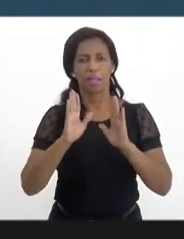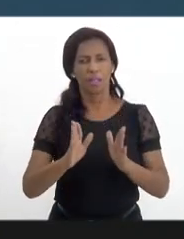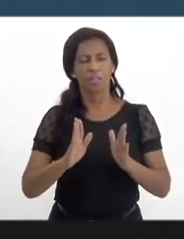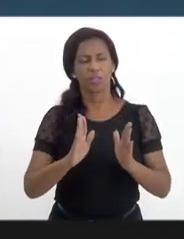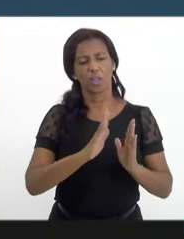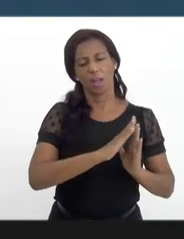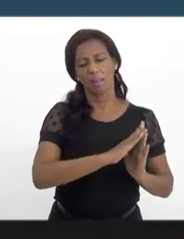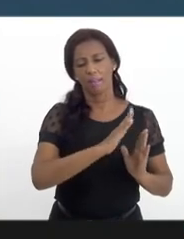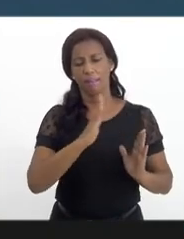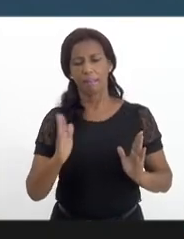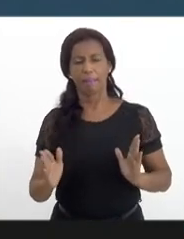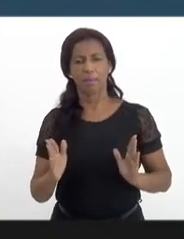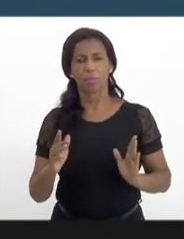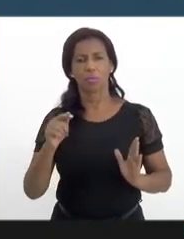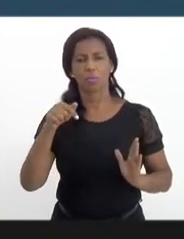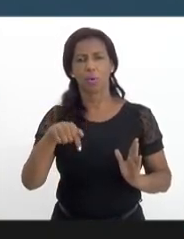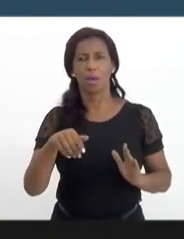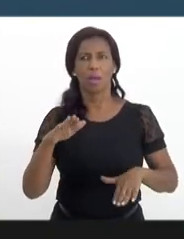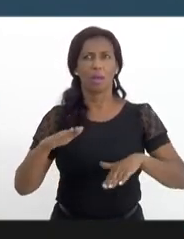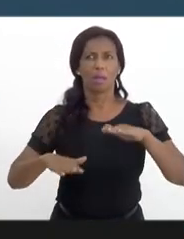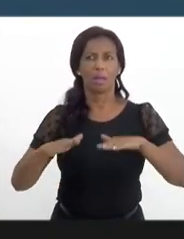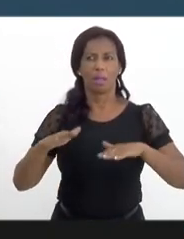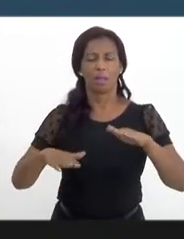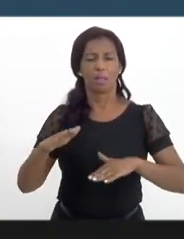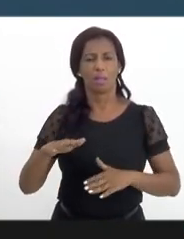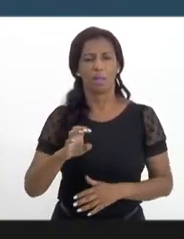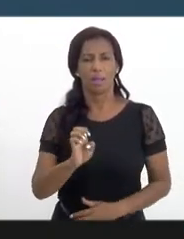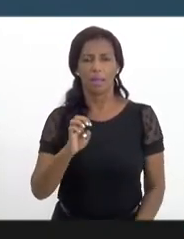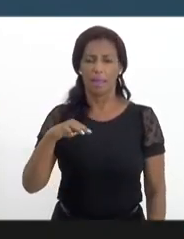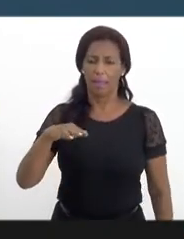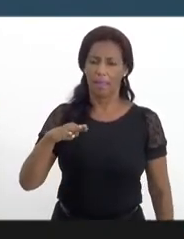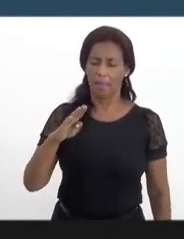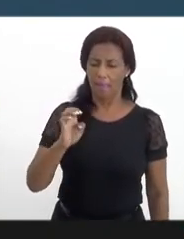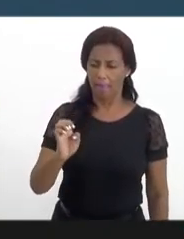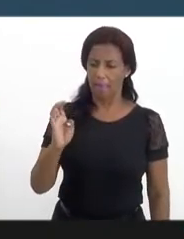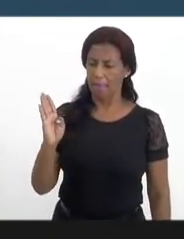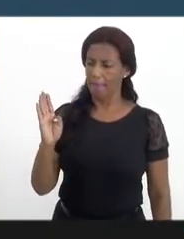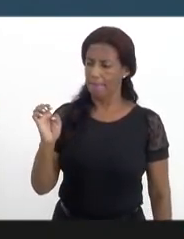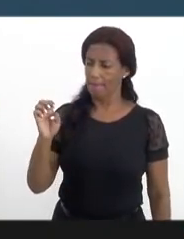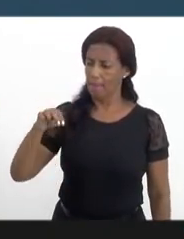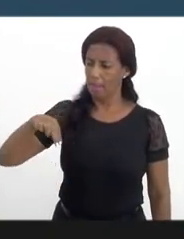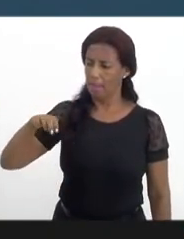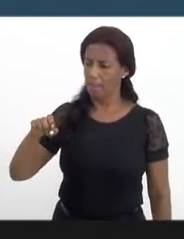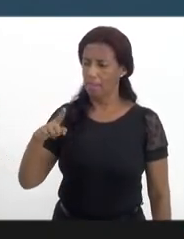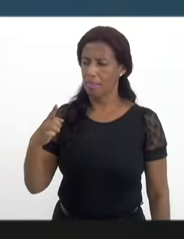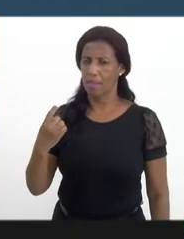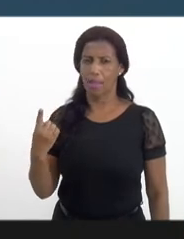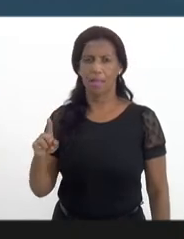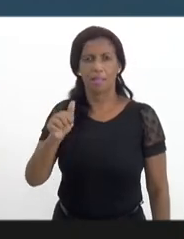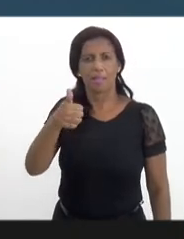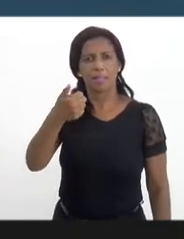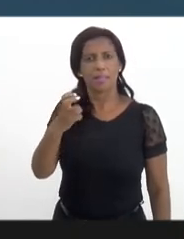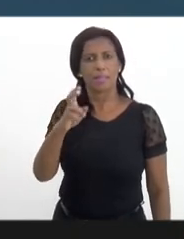conosco, só a nível do Ebenezer, aqui no Rio de Janeiro, mais de 15 mil pessoas desde 1989 que a gente está aqui